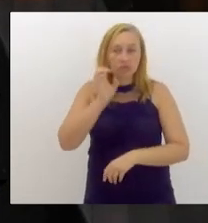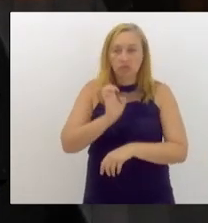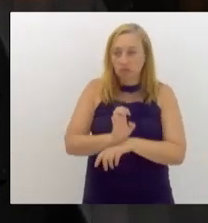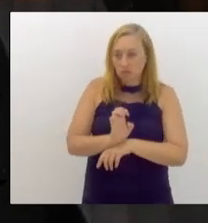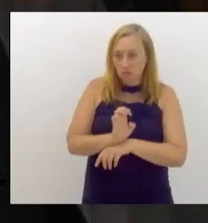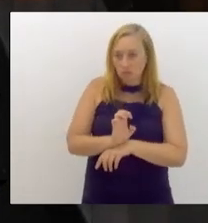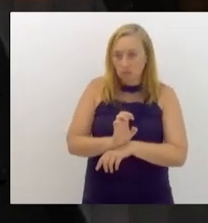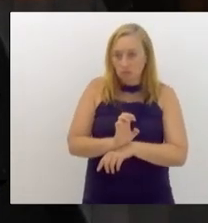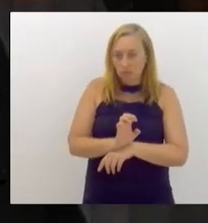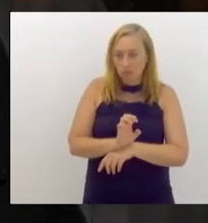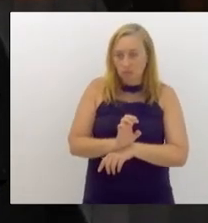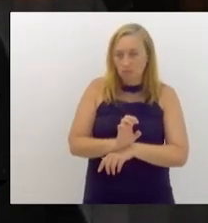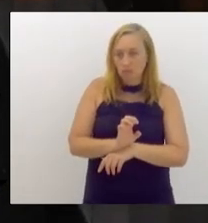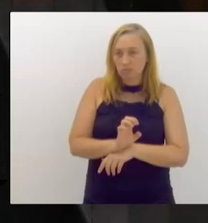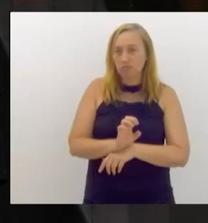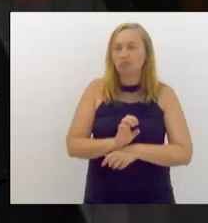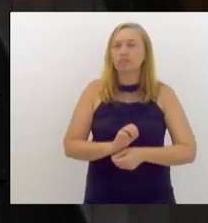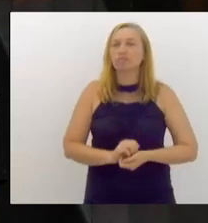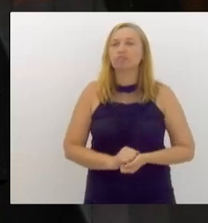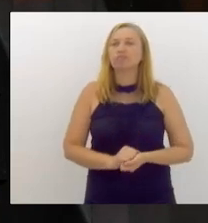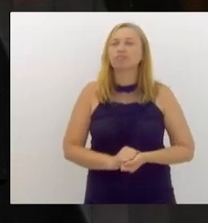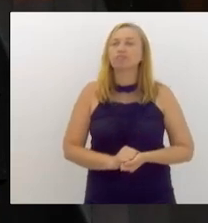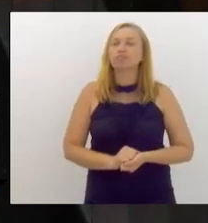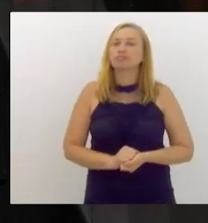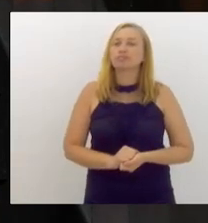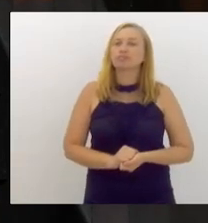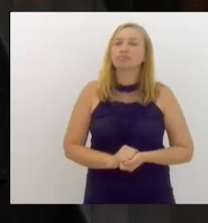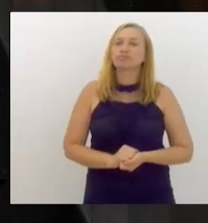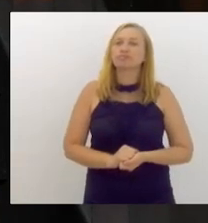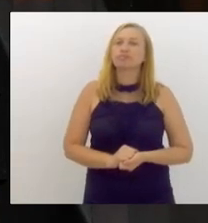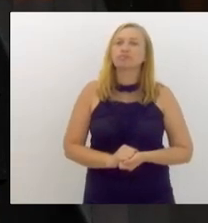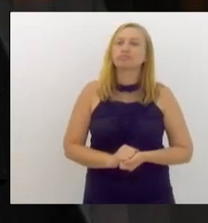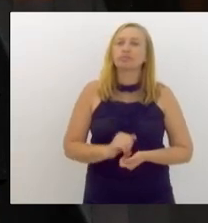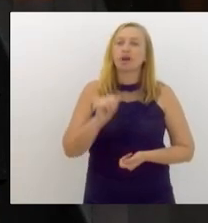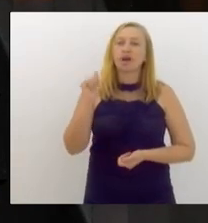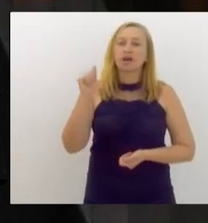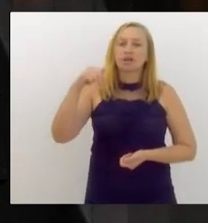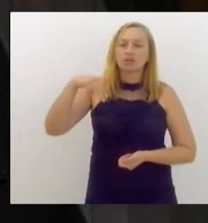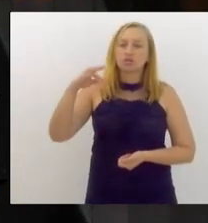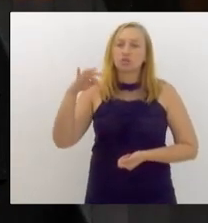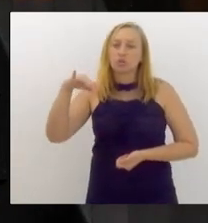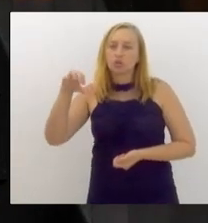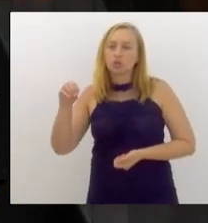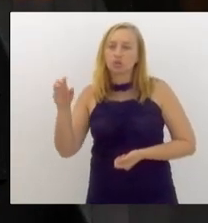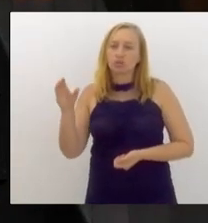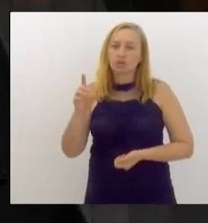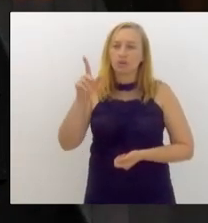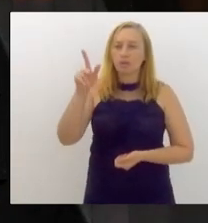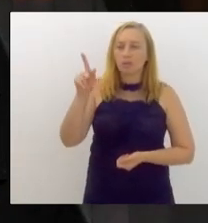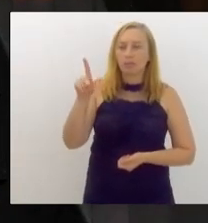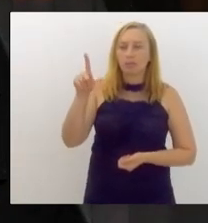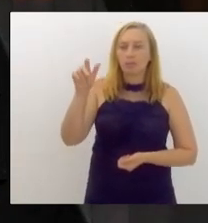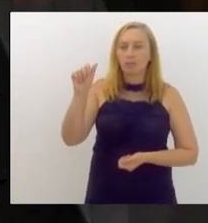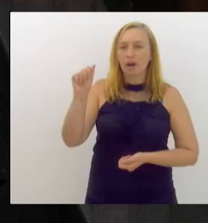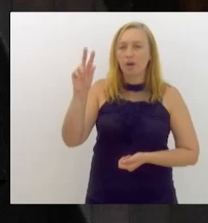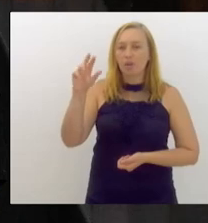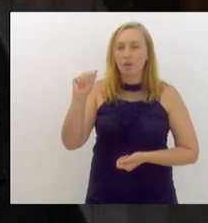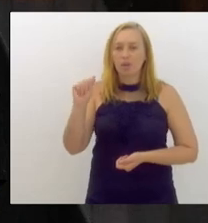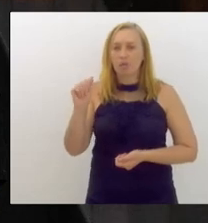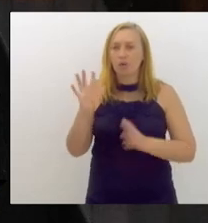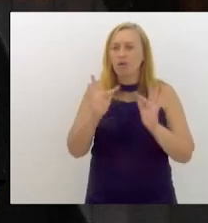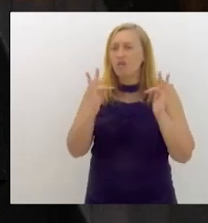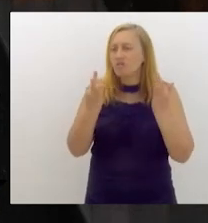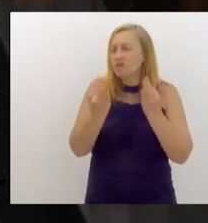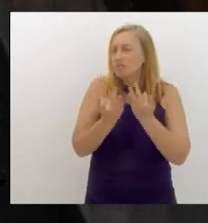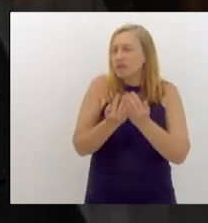legislatura. O Tony de Paula pertence a uma família muito